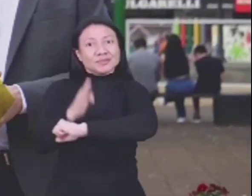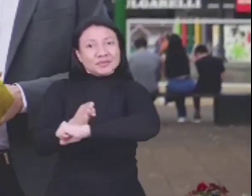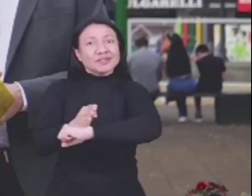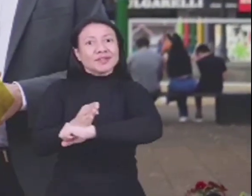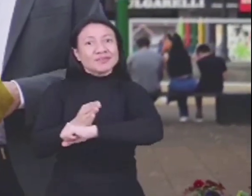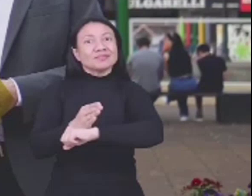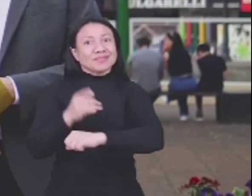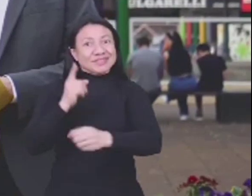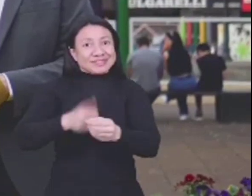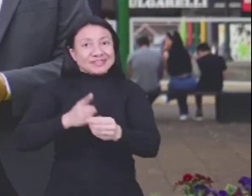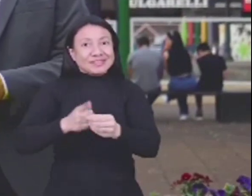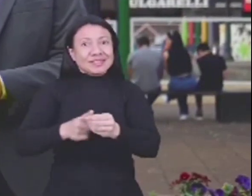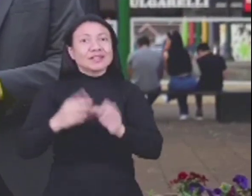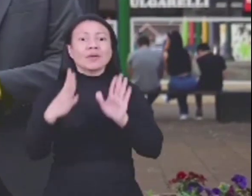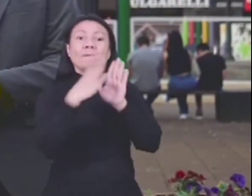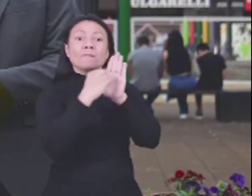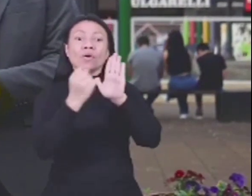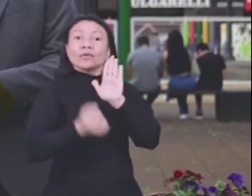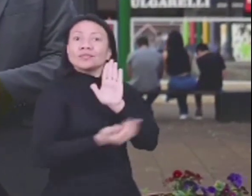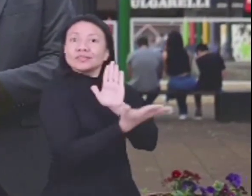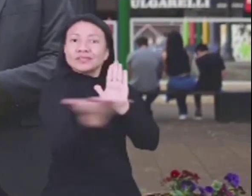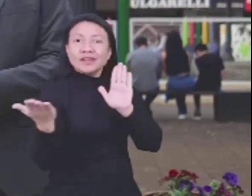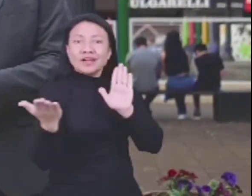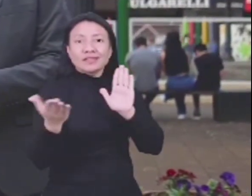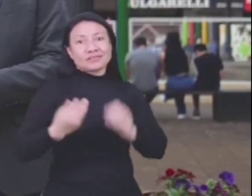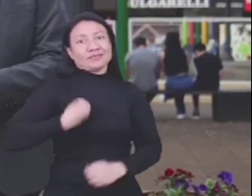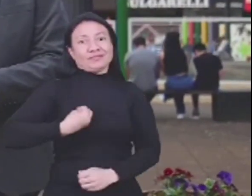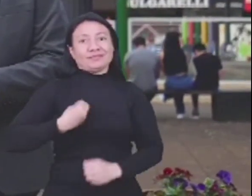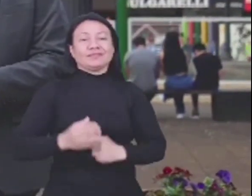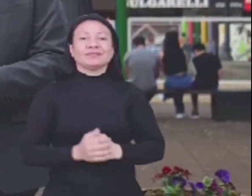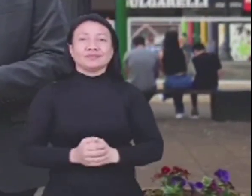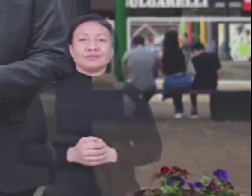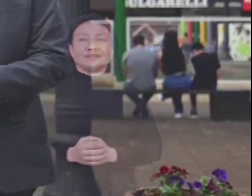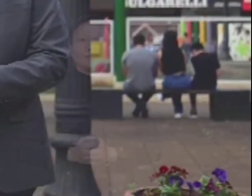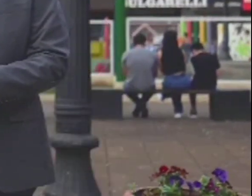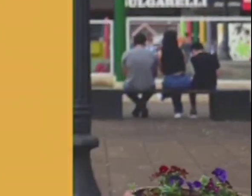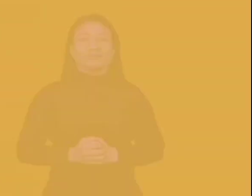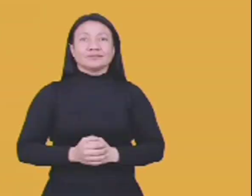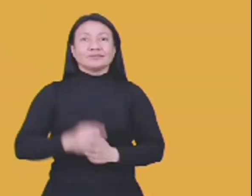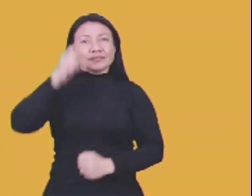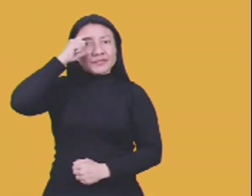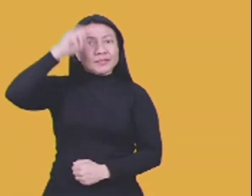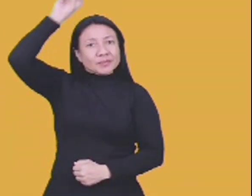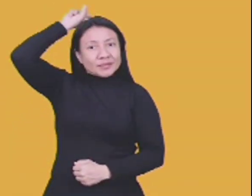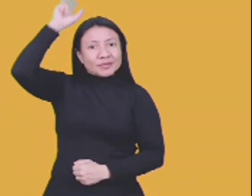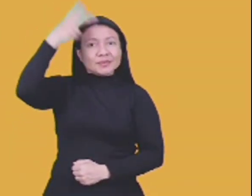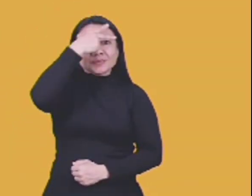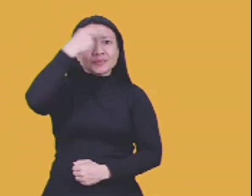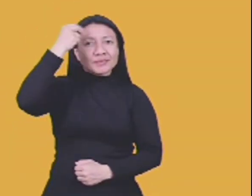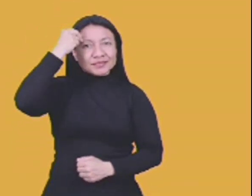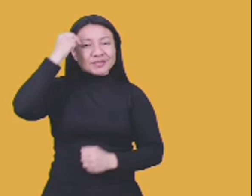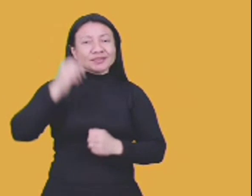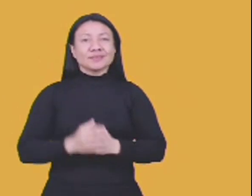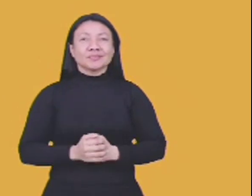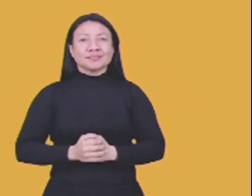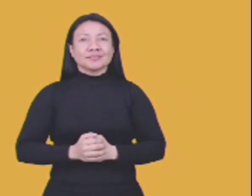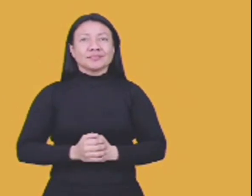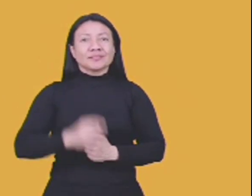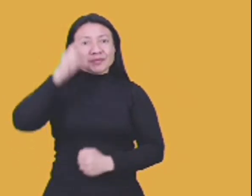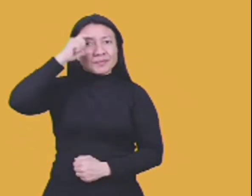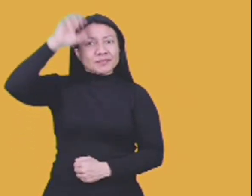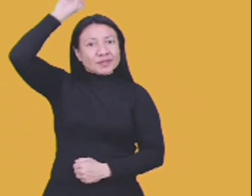Francisco Beltrão ser uma cidade de exemplo para se viver. É Pedrão Prefeito.